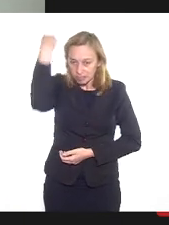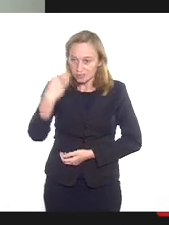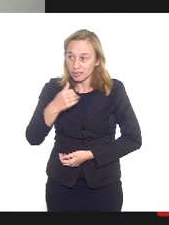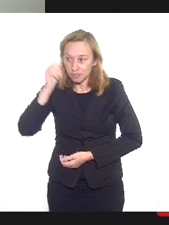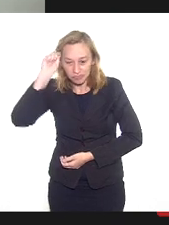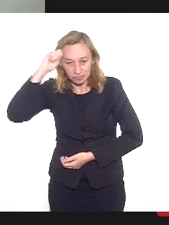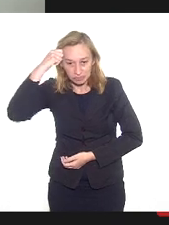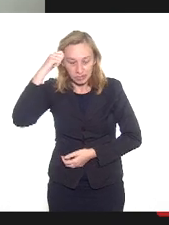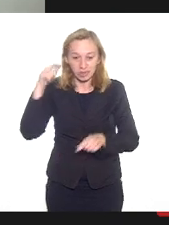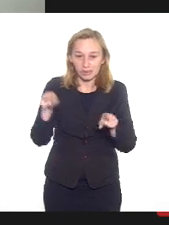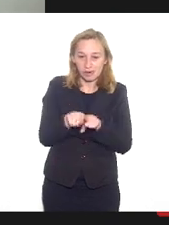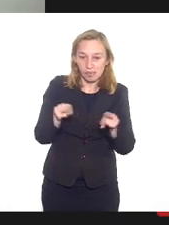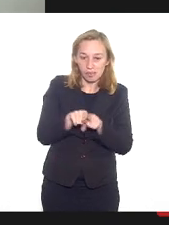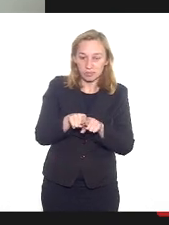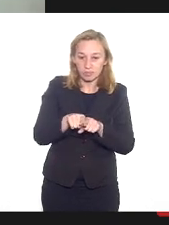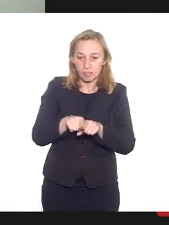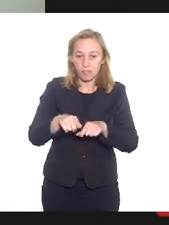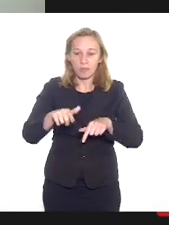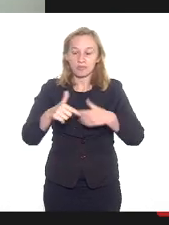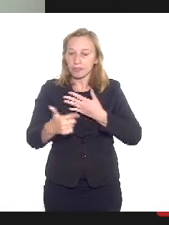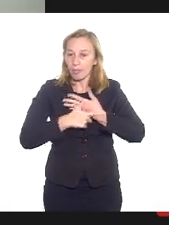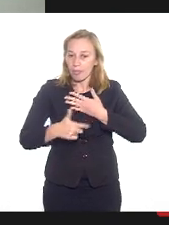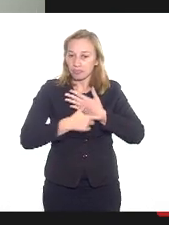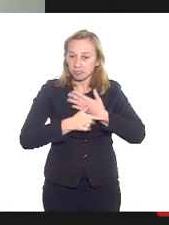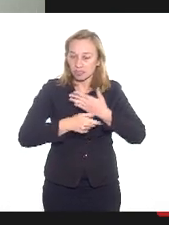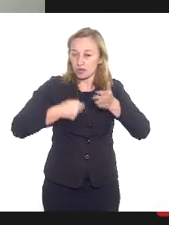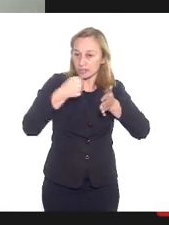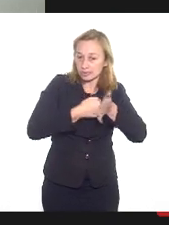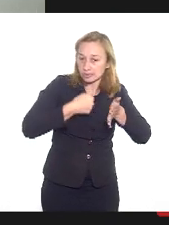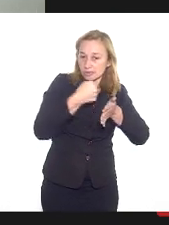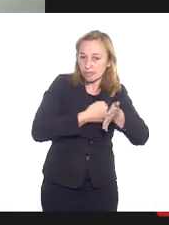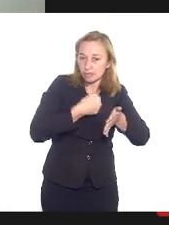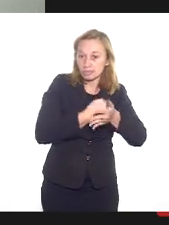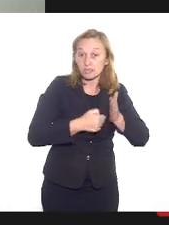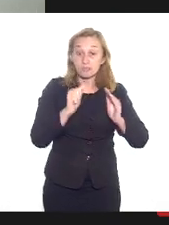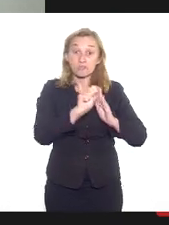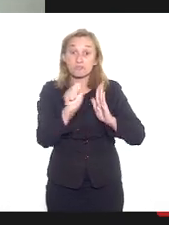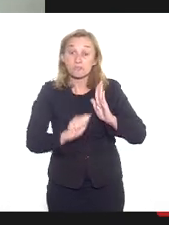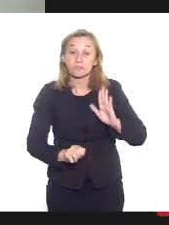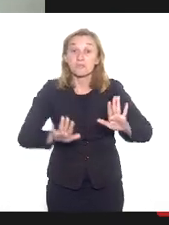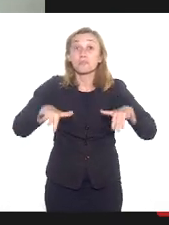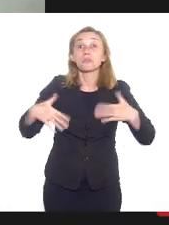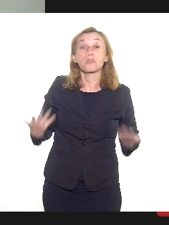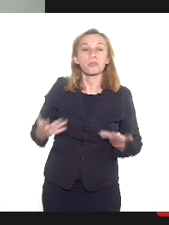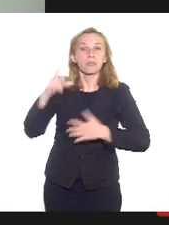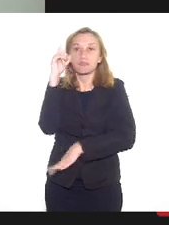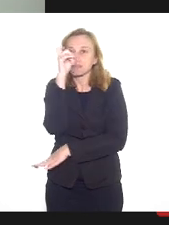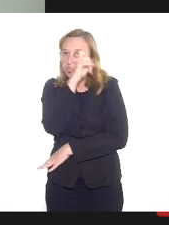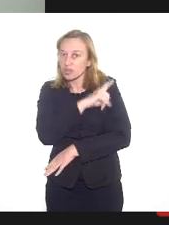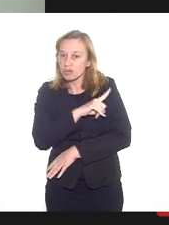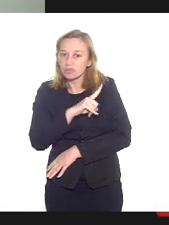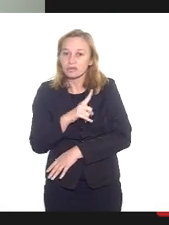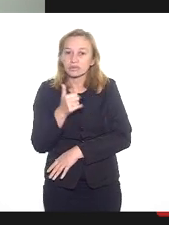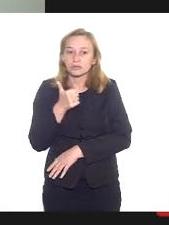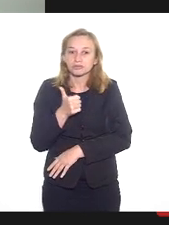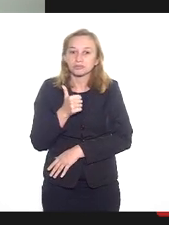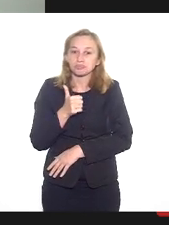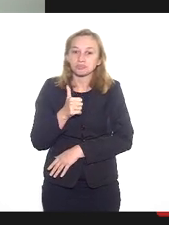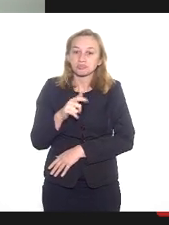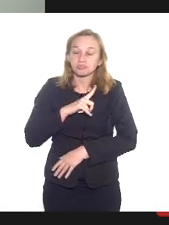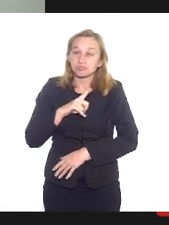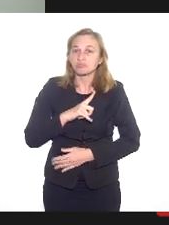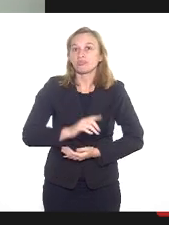que também está envolvida num papel político de resistência dos terreiros, quais foram as dificuldades que a mãe Nilce